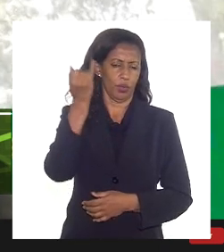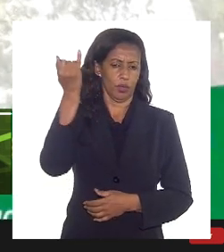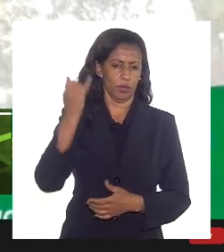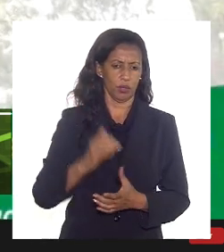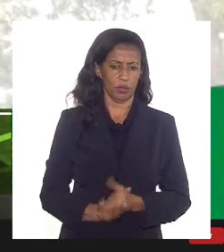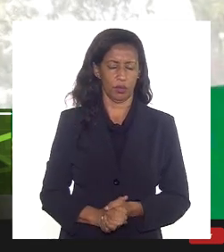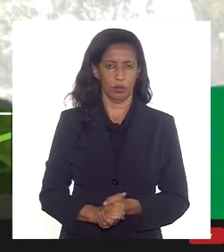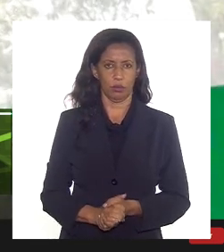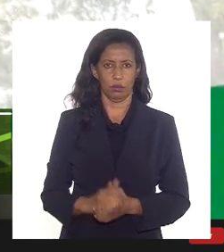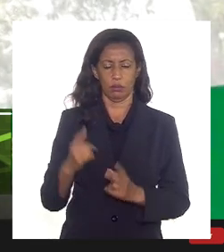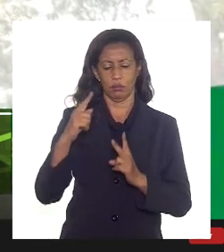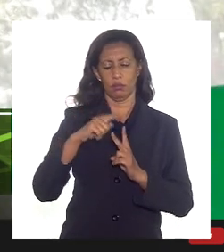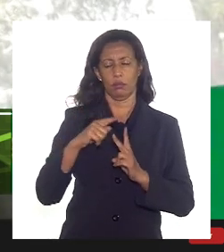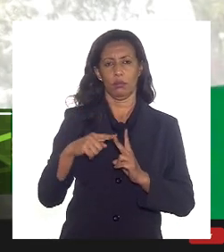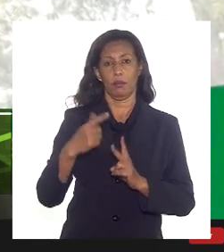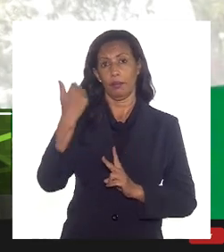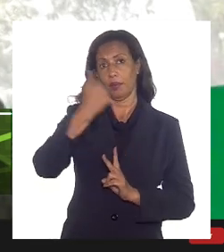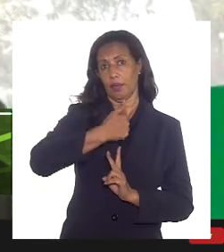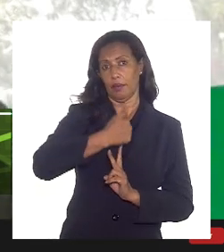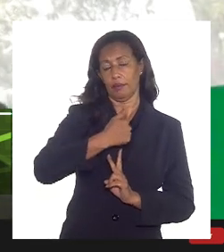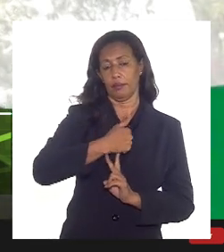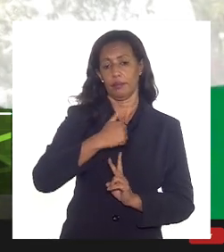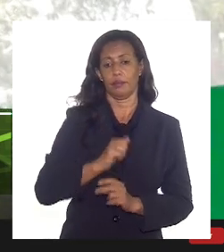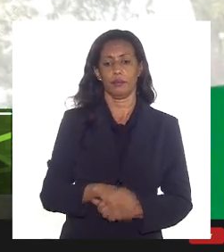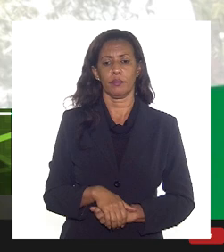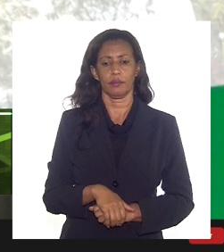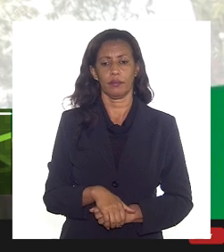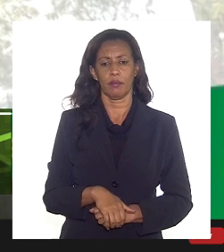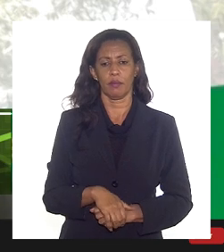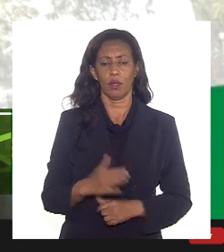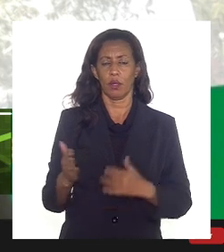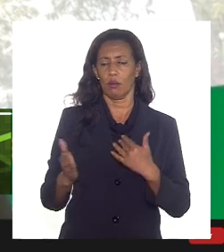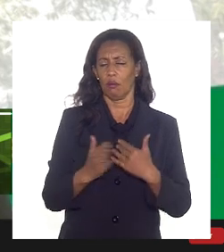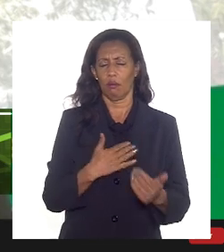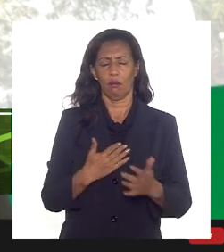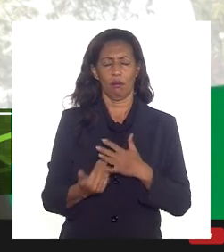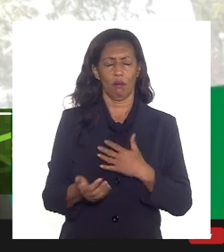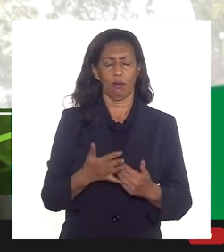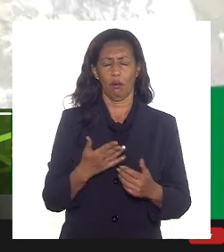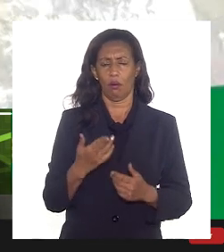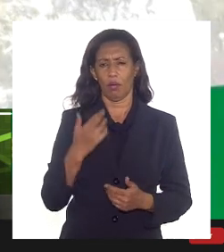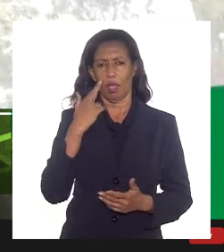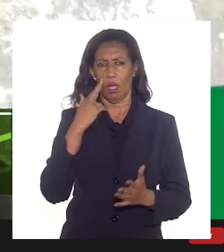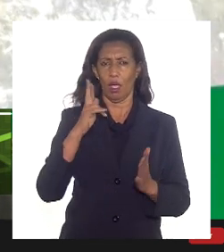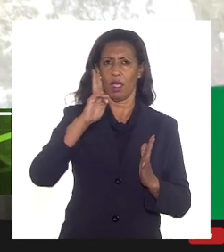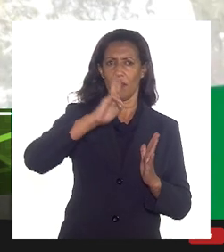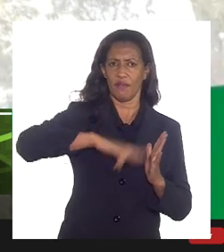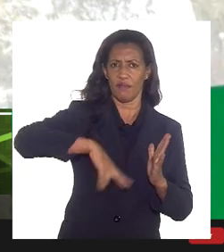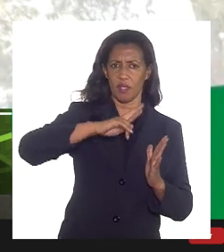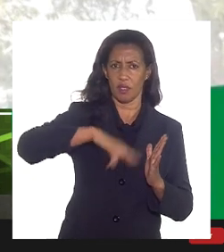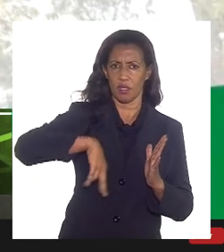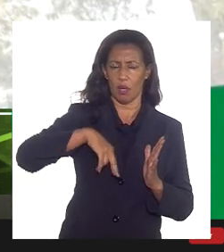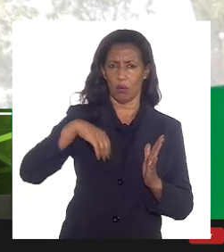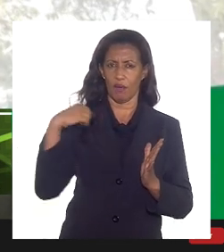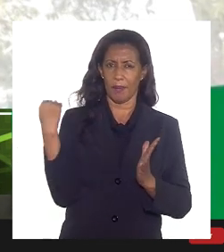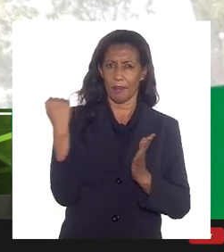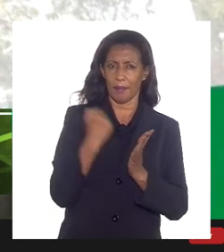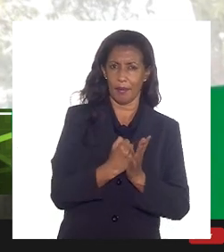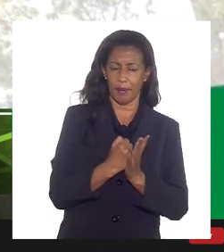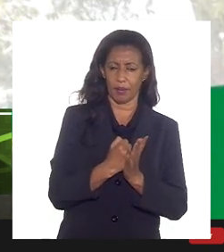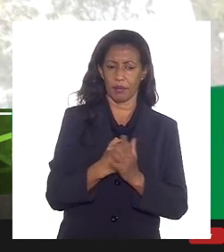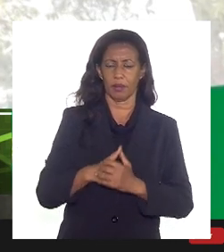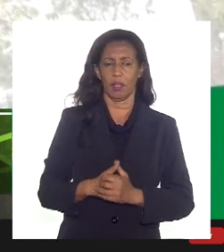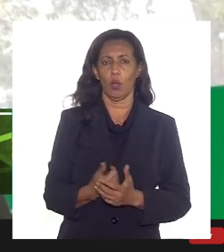acho que dois pontos. O primeiro é que qualquer revisão que venha a impactar